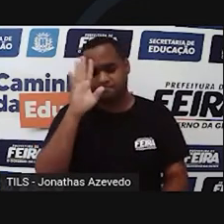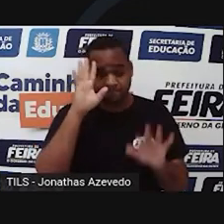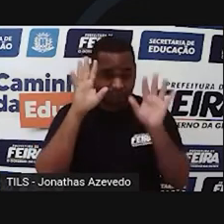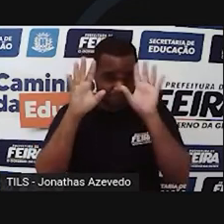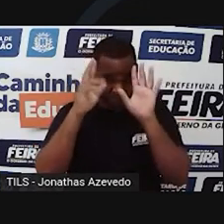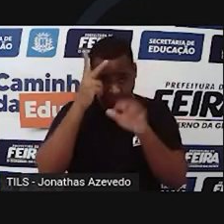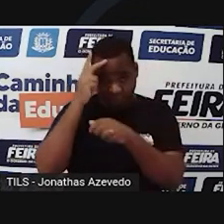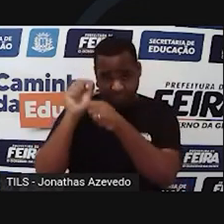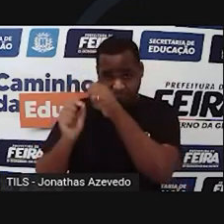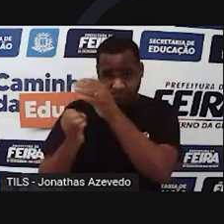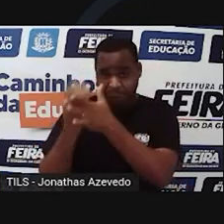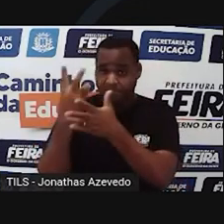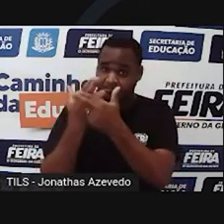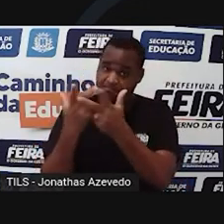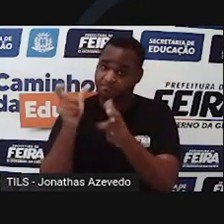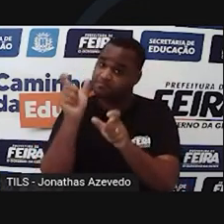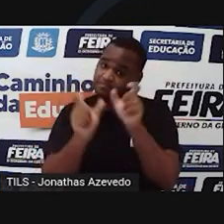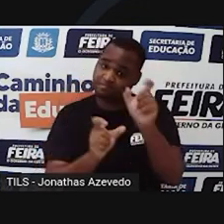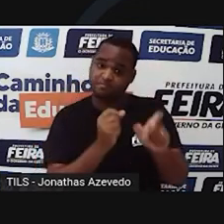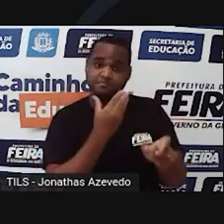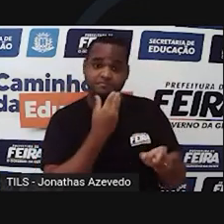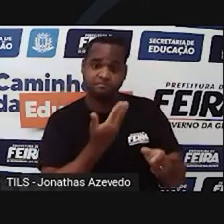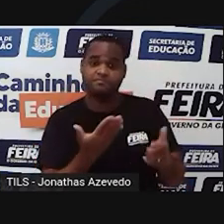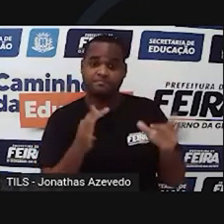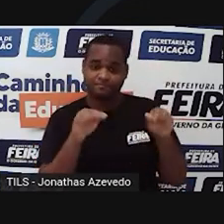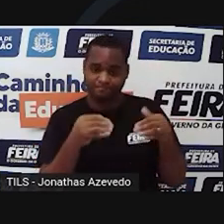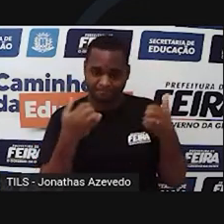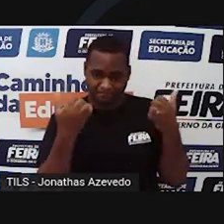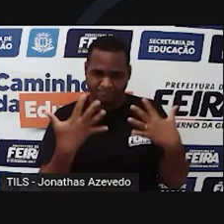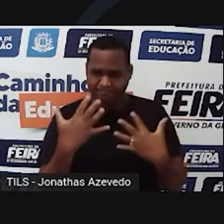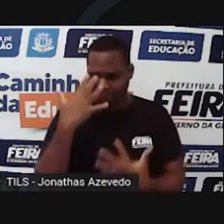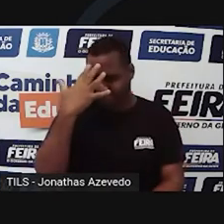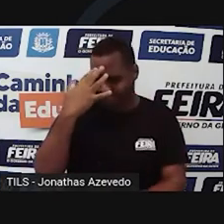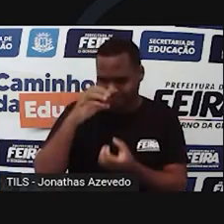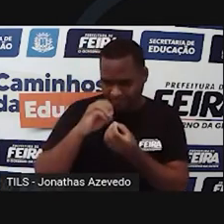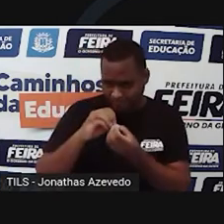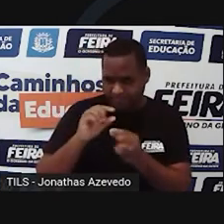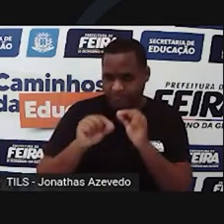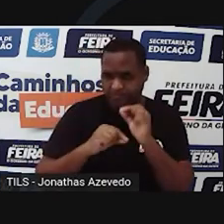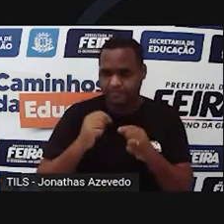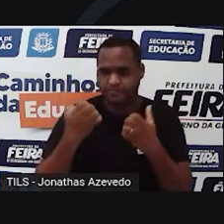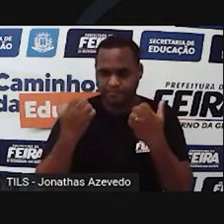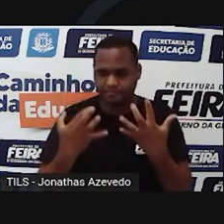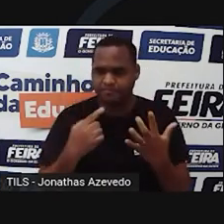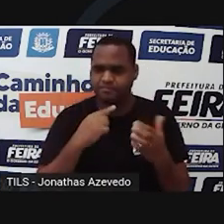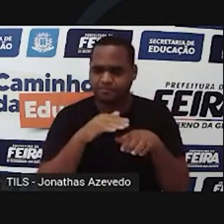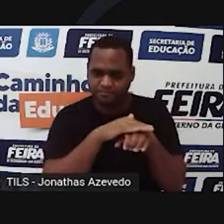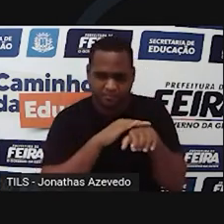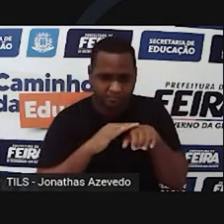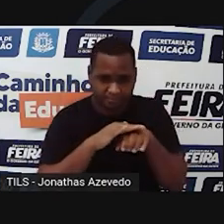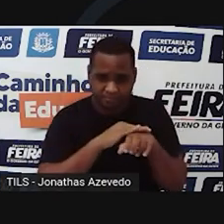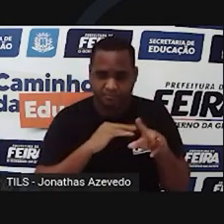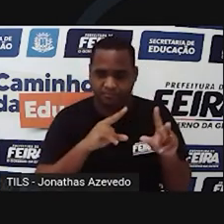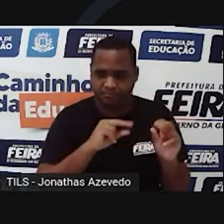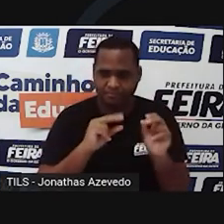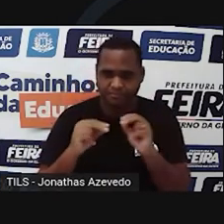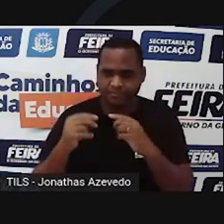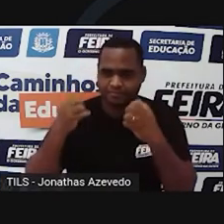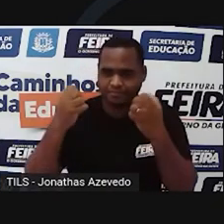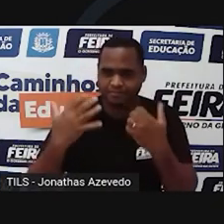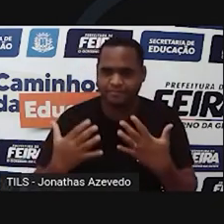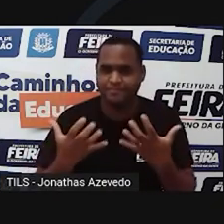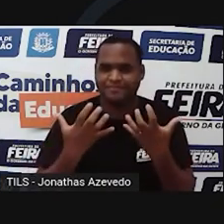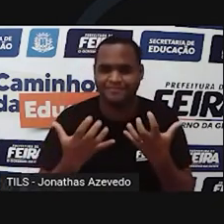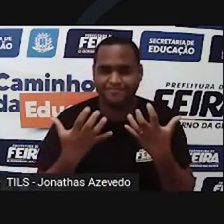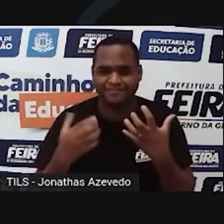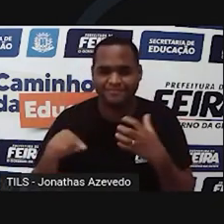humano. Mas, enfim, meu amigo ou minha amiga, eu espero que você tenha compreendido tudo direitinho o que eu conversei aqui com você e, mais uma vez, eu quero me